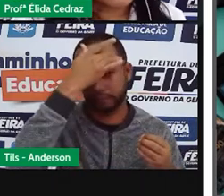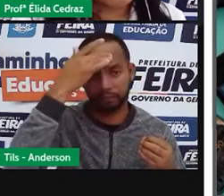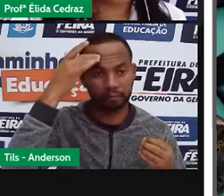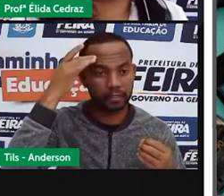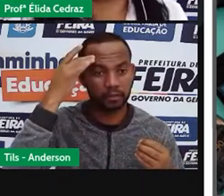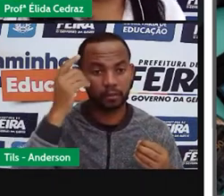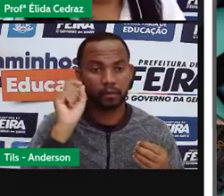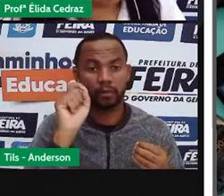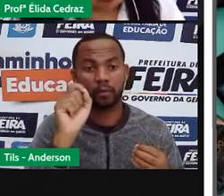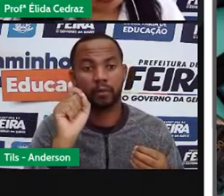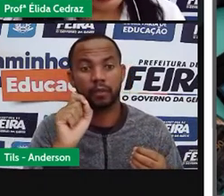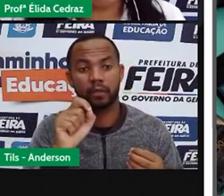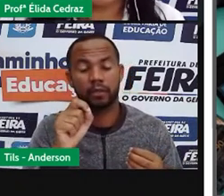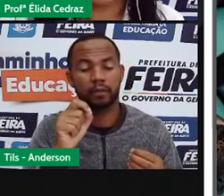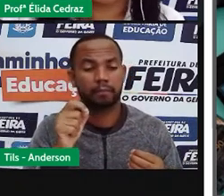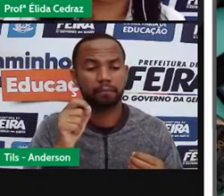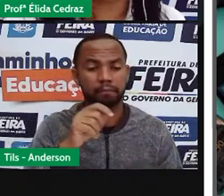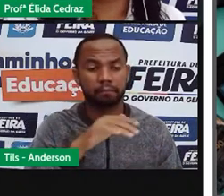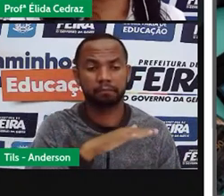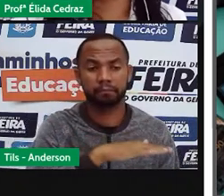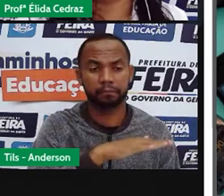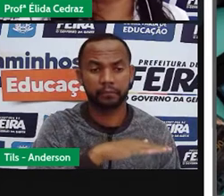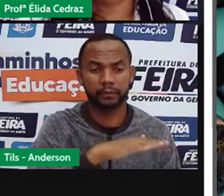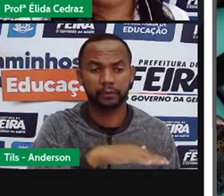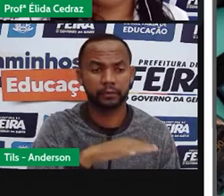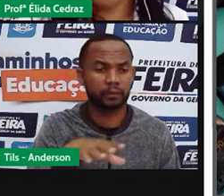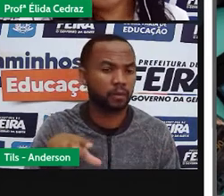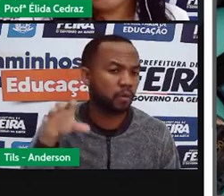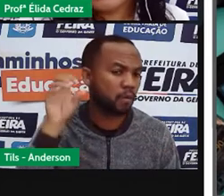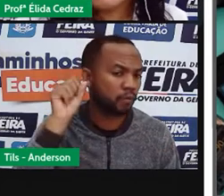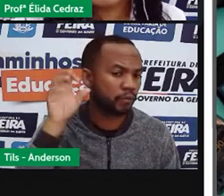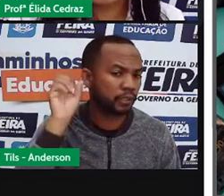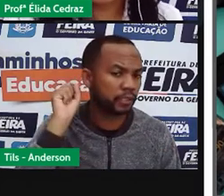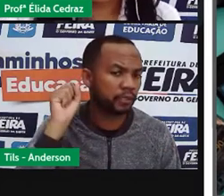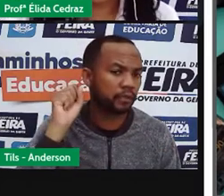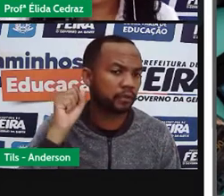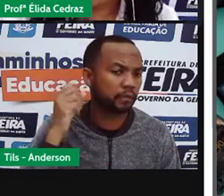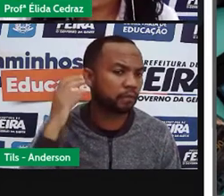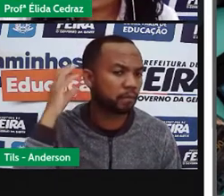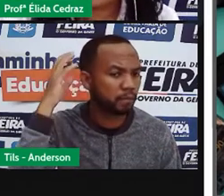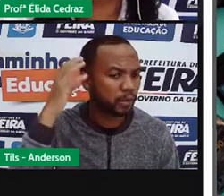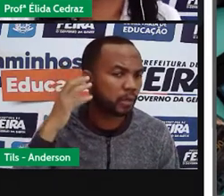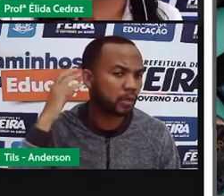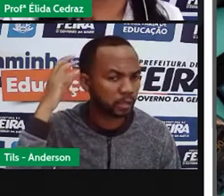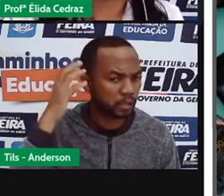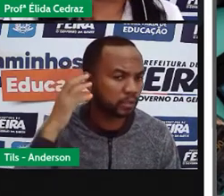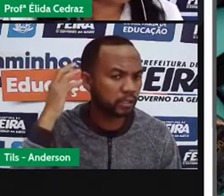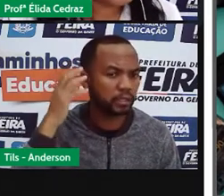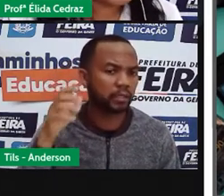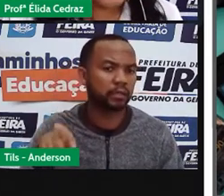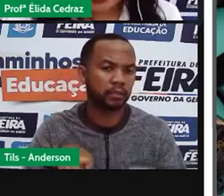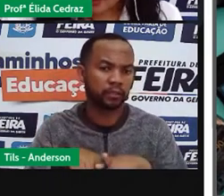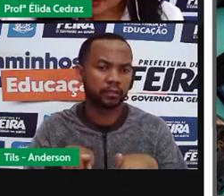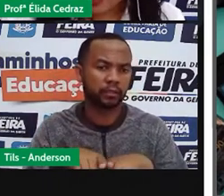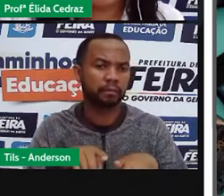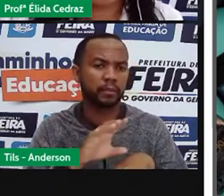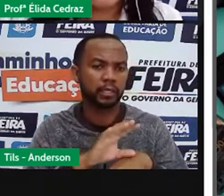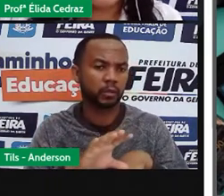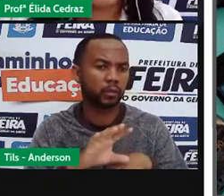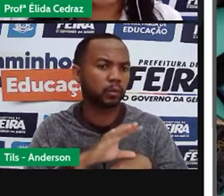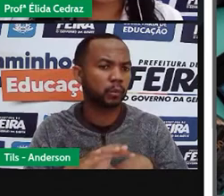antigamente, quando eu era pequena, ouviam músicas e curtas com essas